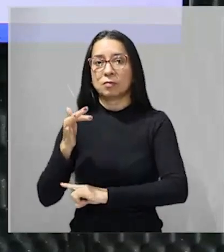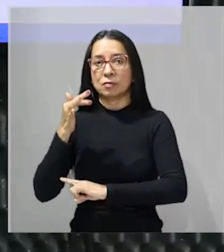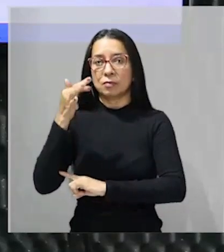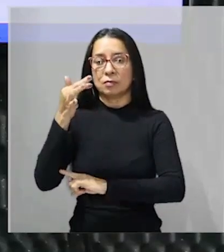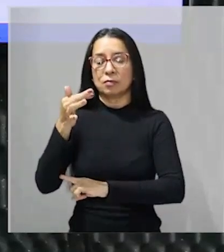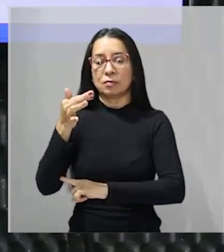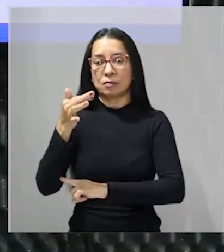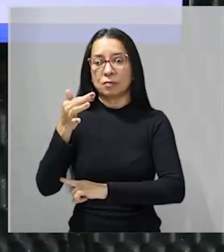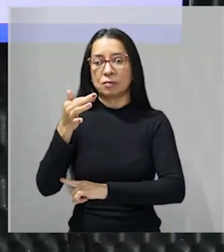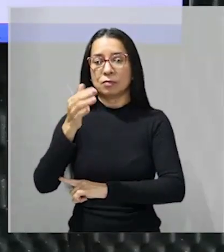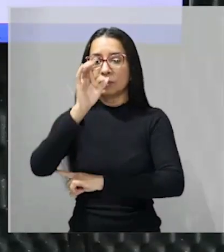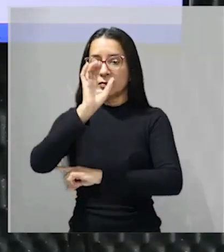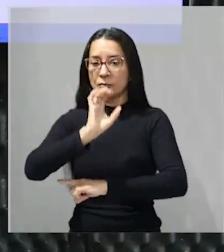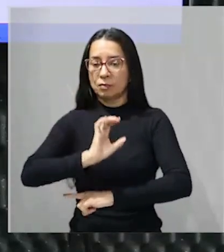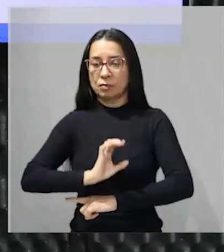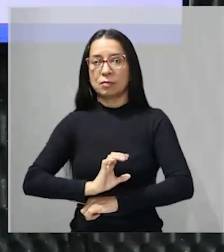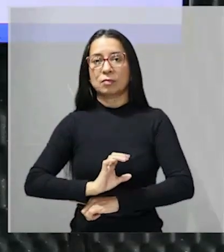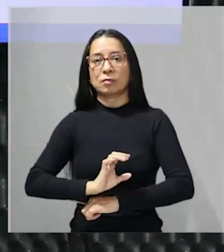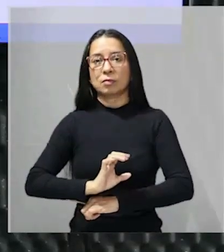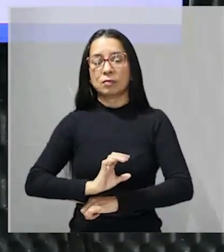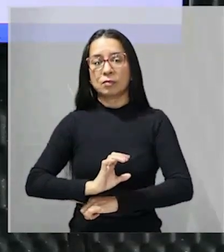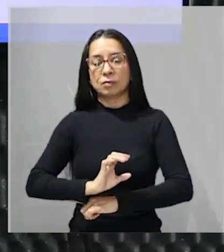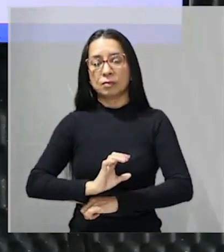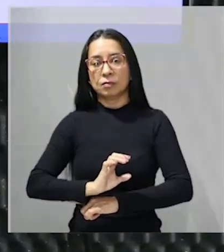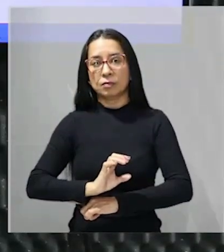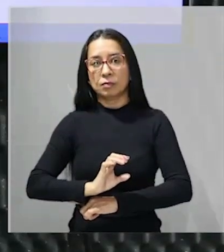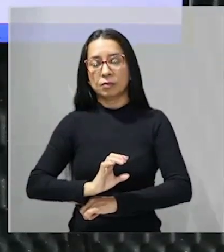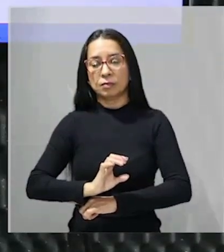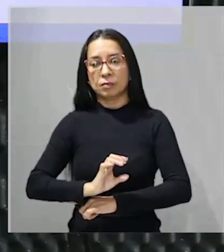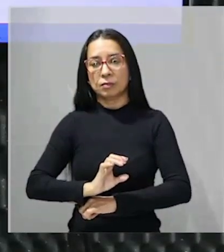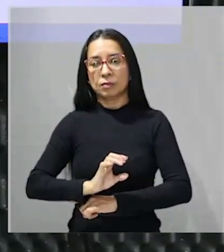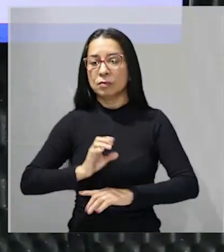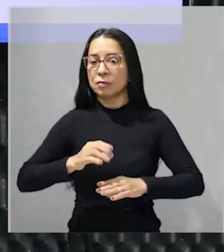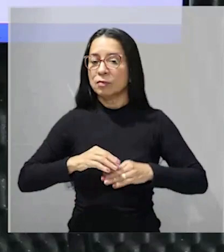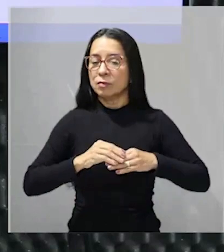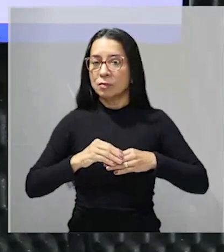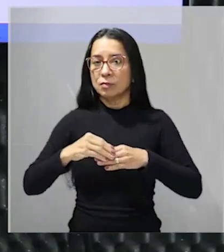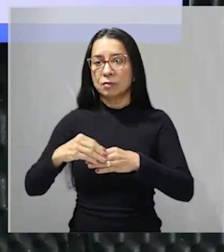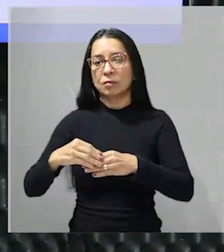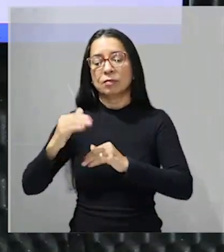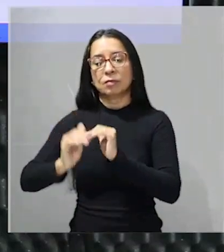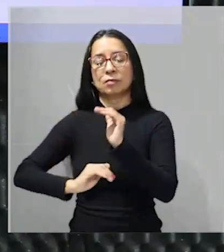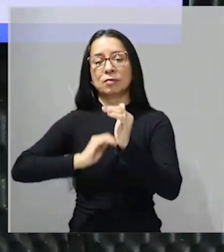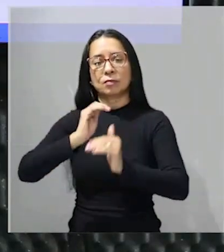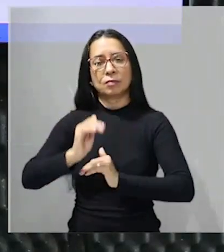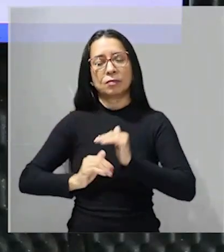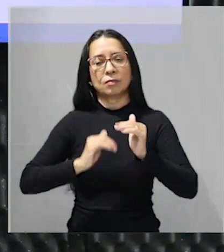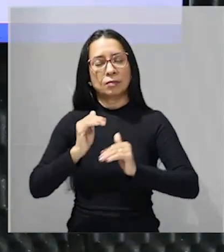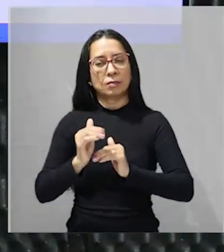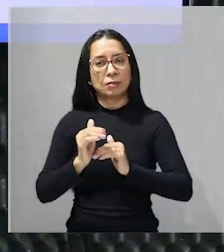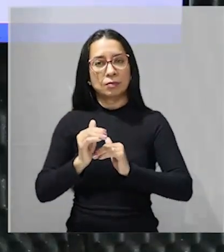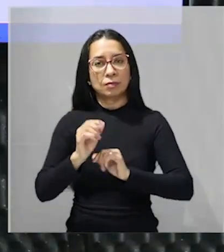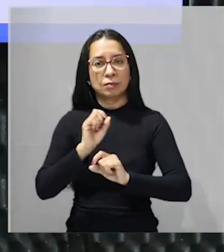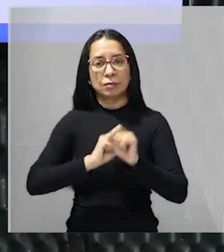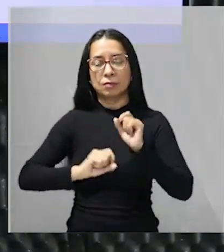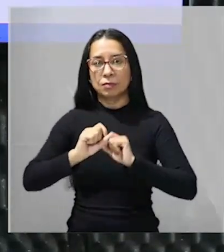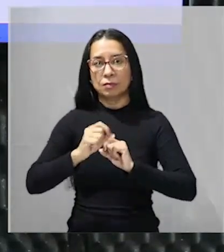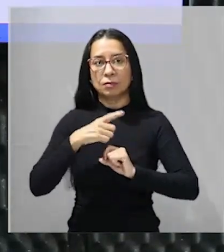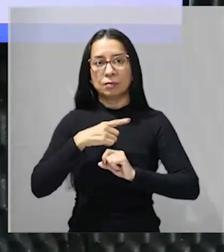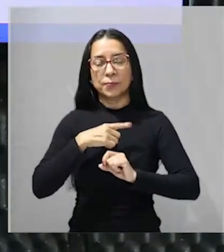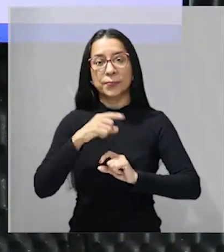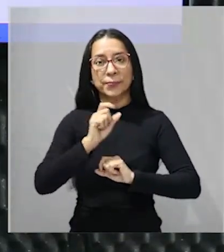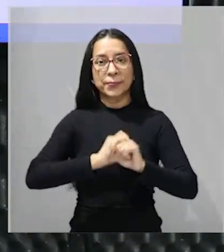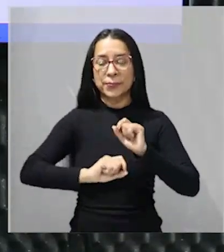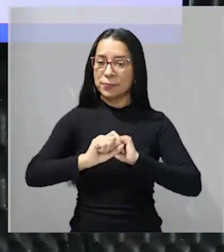civilizatória uma missão de levar o progresso ora se é uma missão de levar o progresso isso rola aí